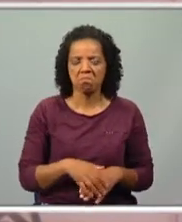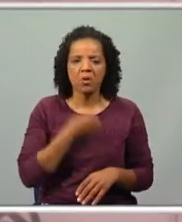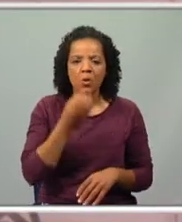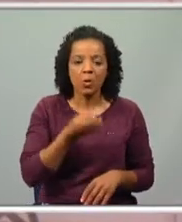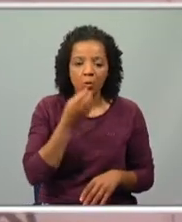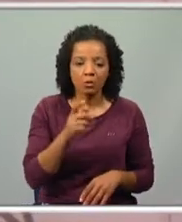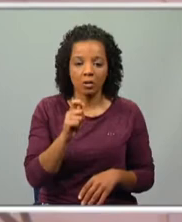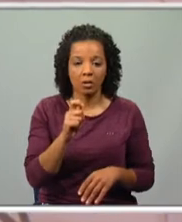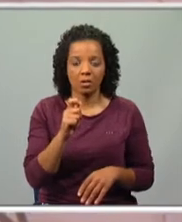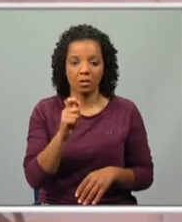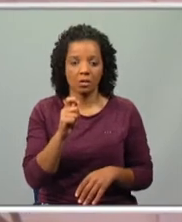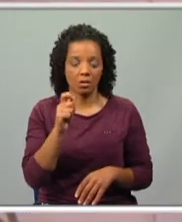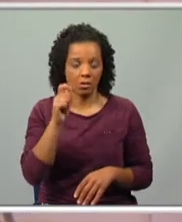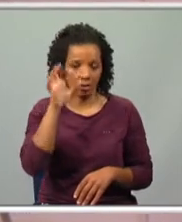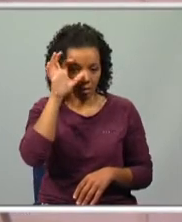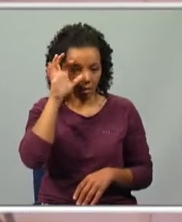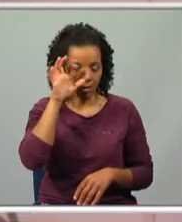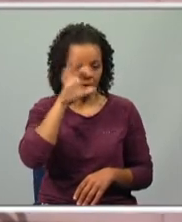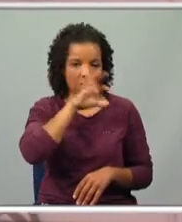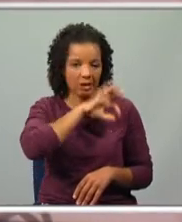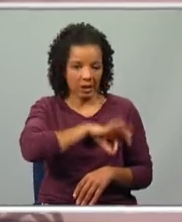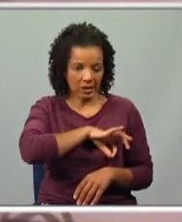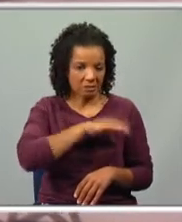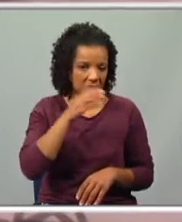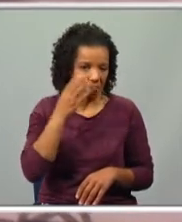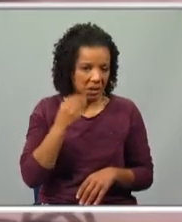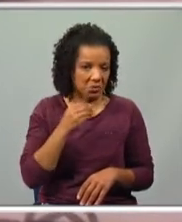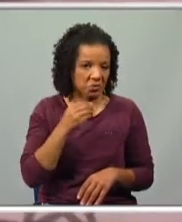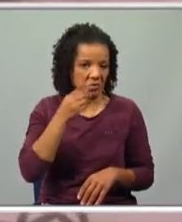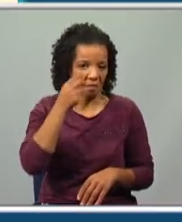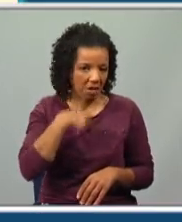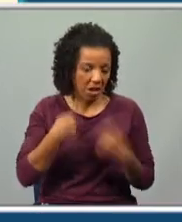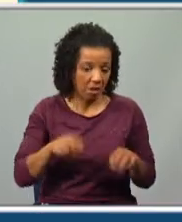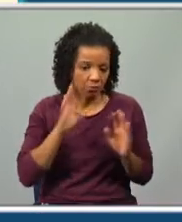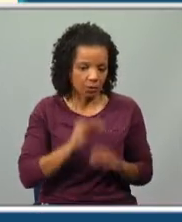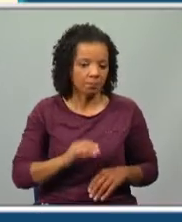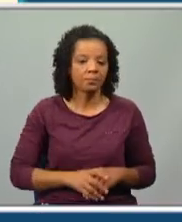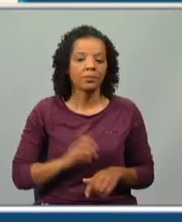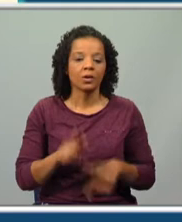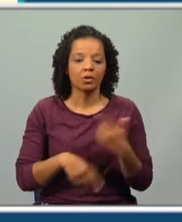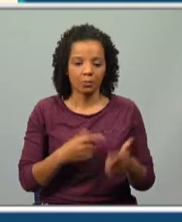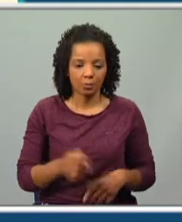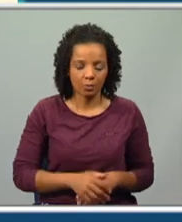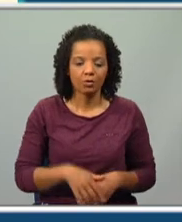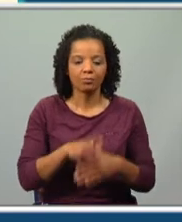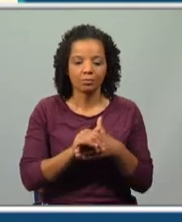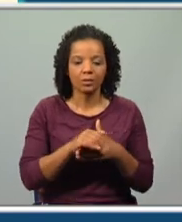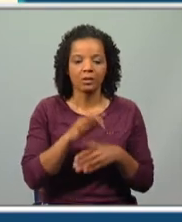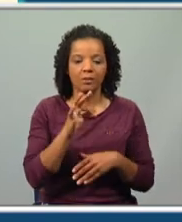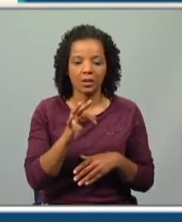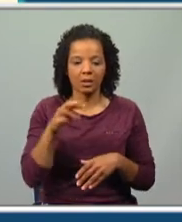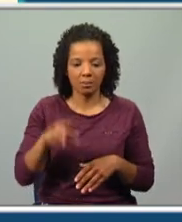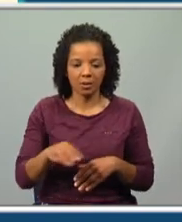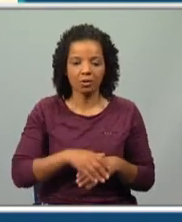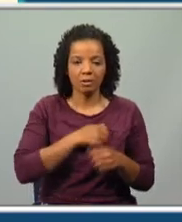conto de essa. Posso estar enganada, mas parece-me que também há ali um lapso. Depois, a Correspondência de Fradique Mendes, A Cidade